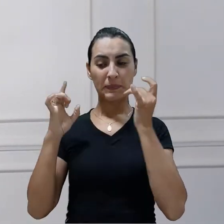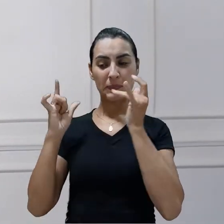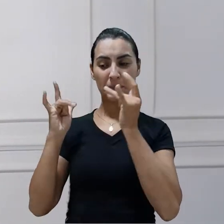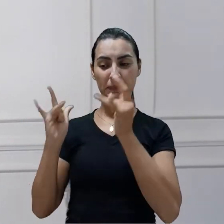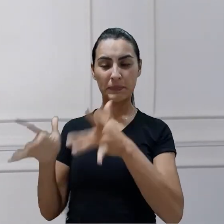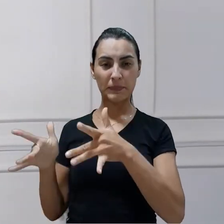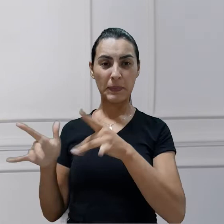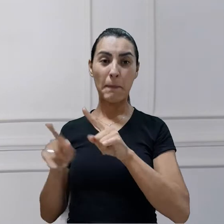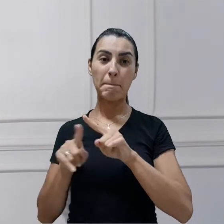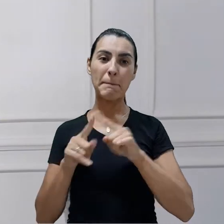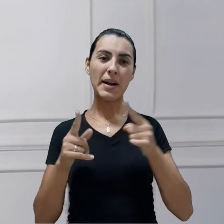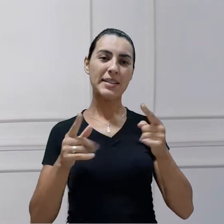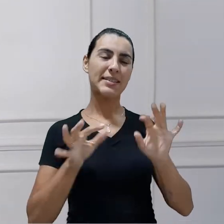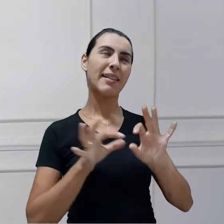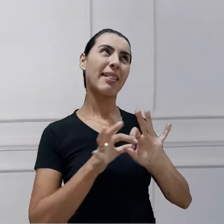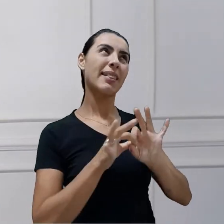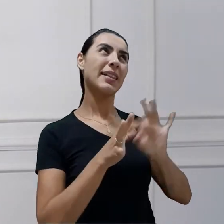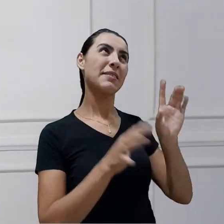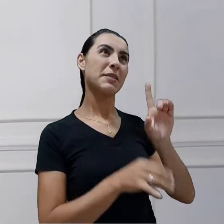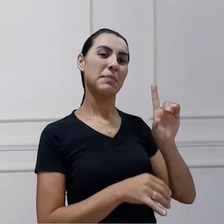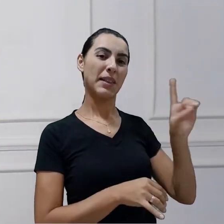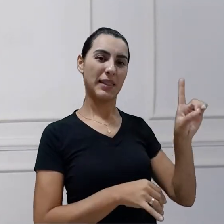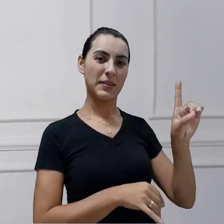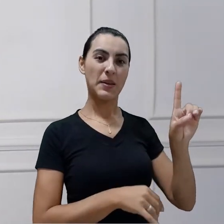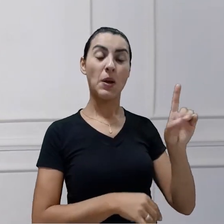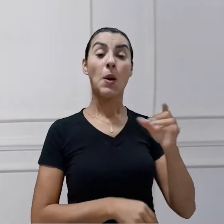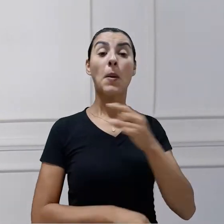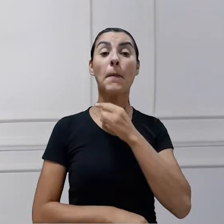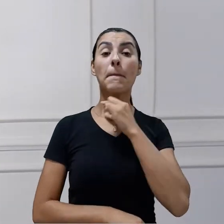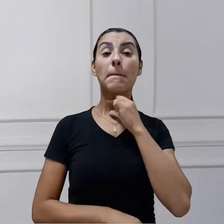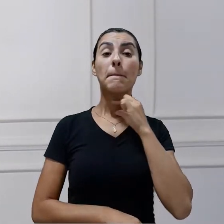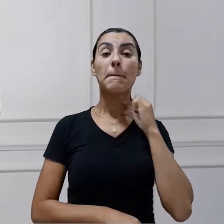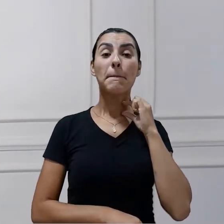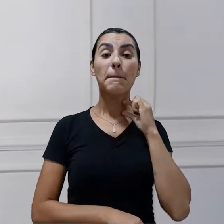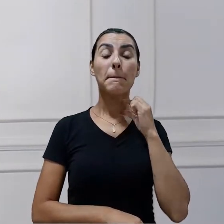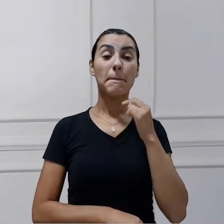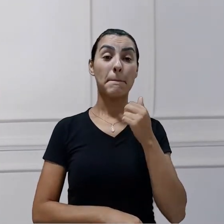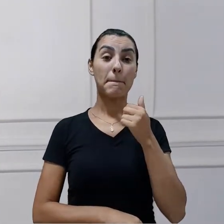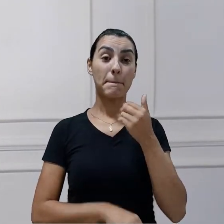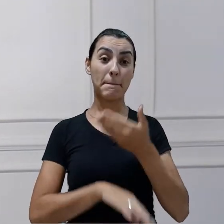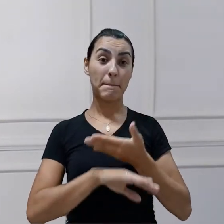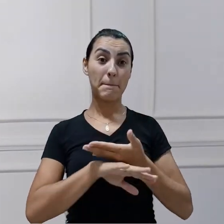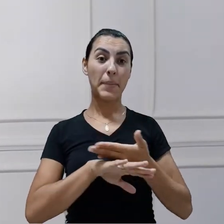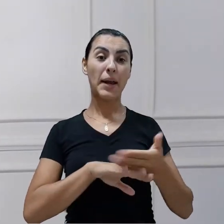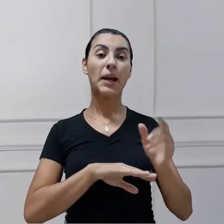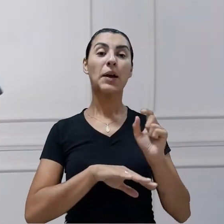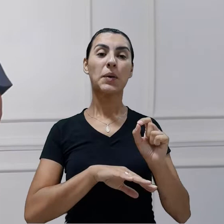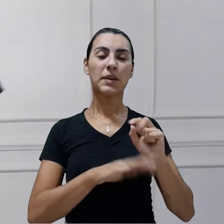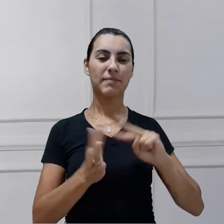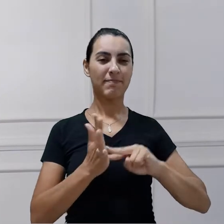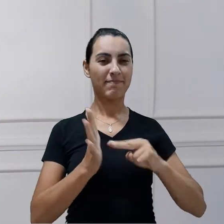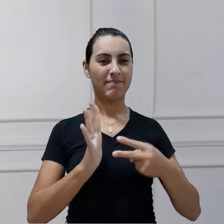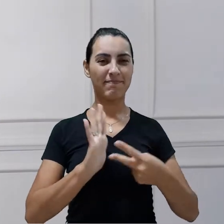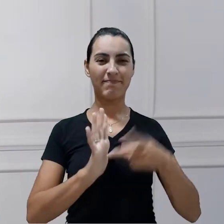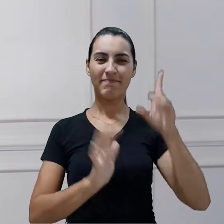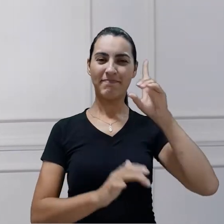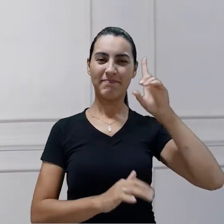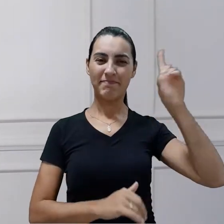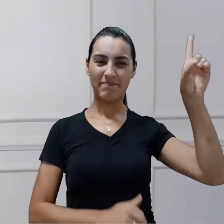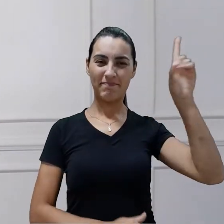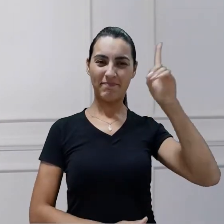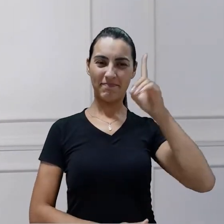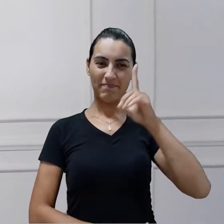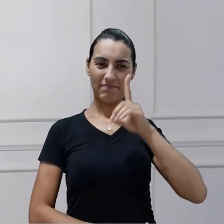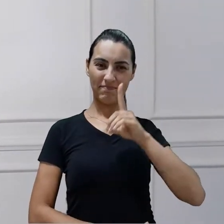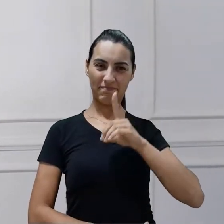a serviço de Deus, e o branco, que representa esta divindade de Deus que está em